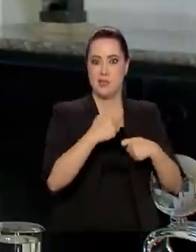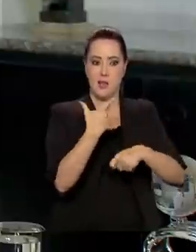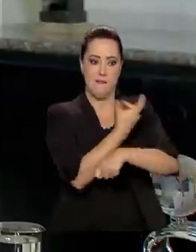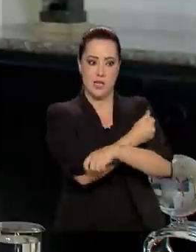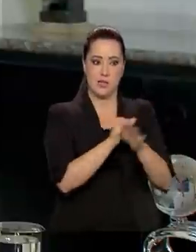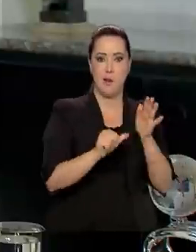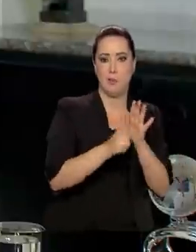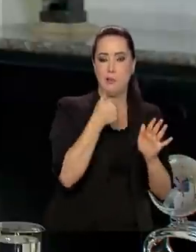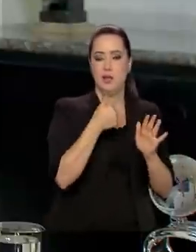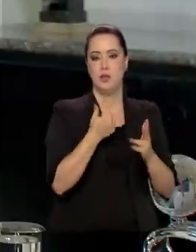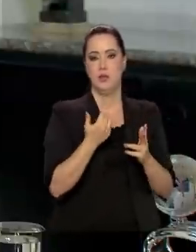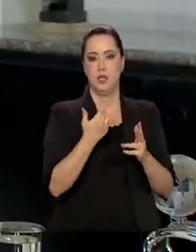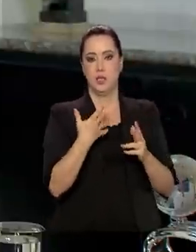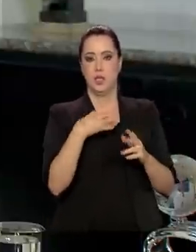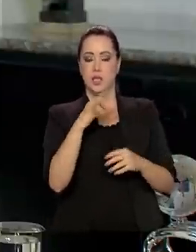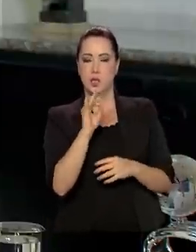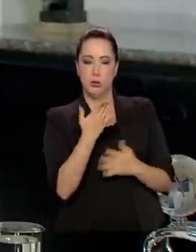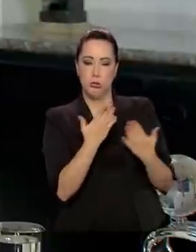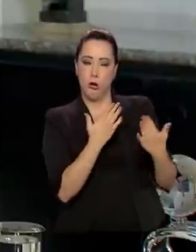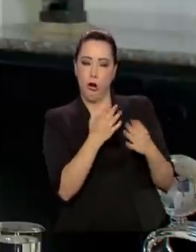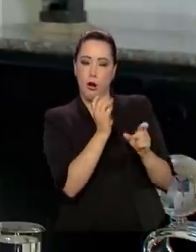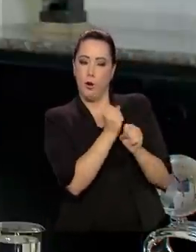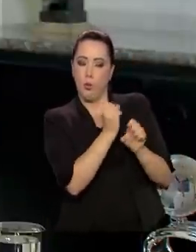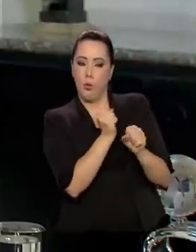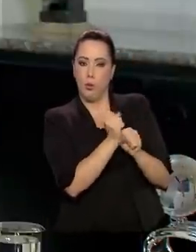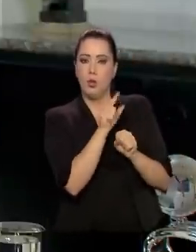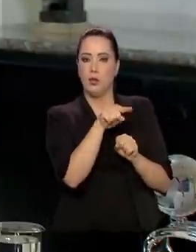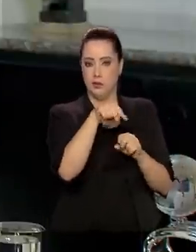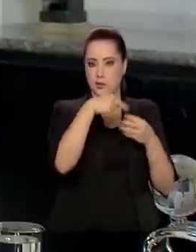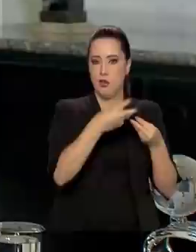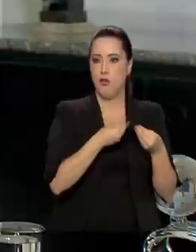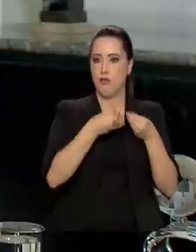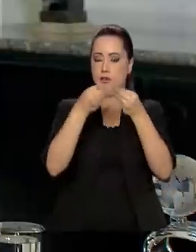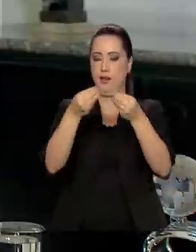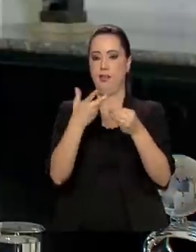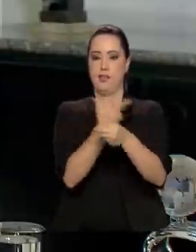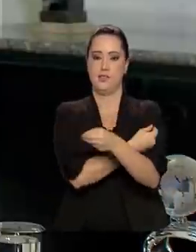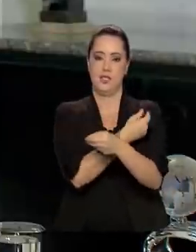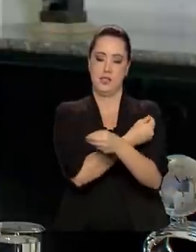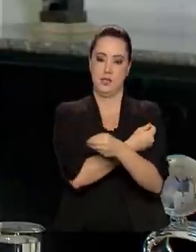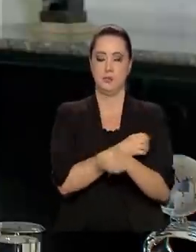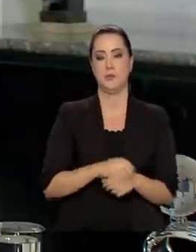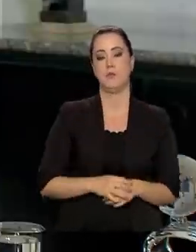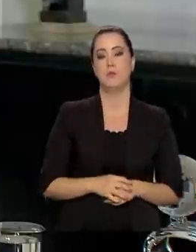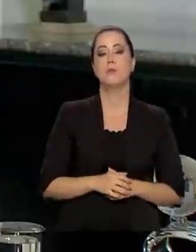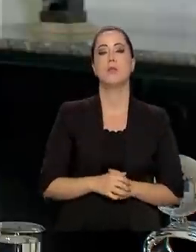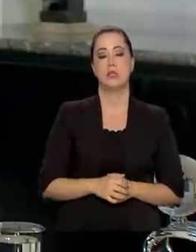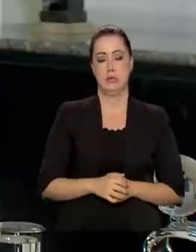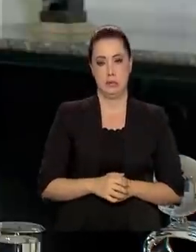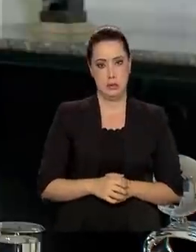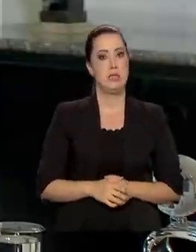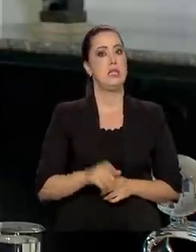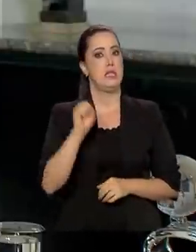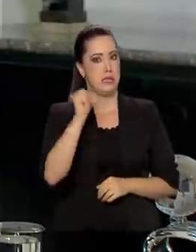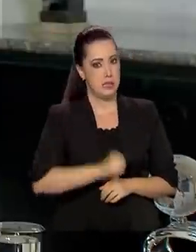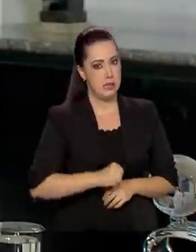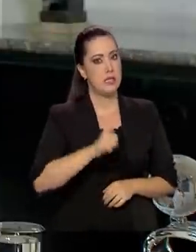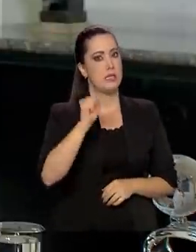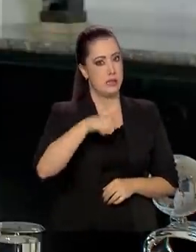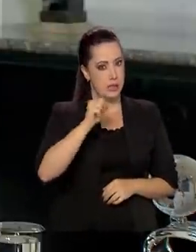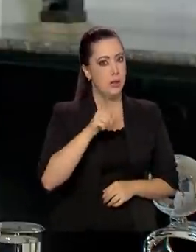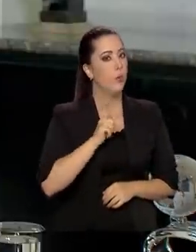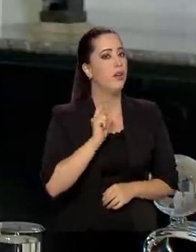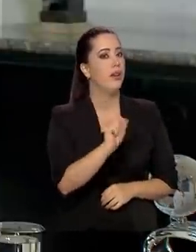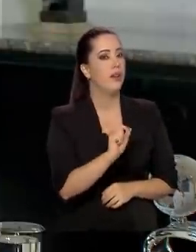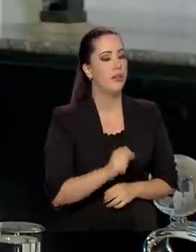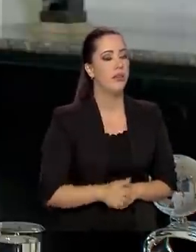equalizado isso e simultaneamente se distribui as vacinas. Sim, haverá um dia D, o dia